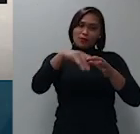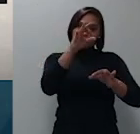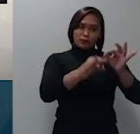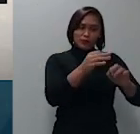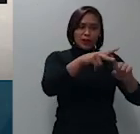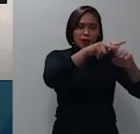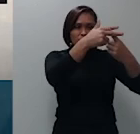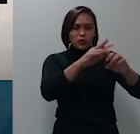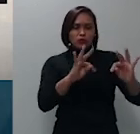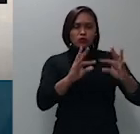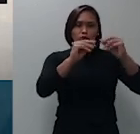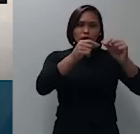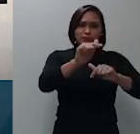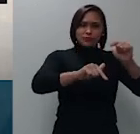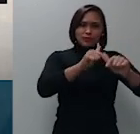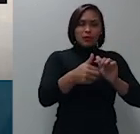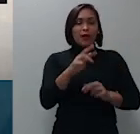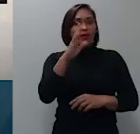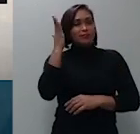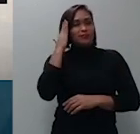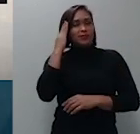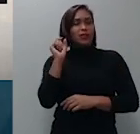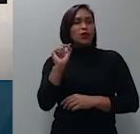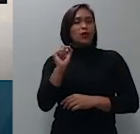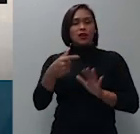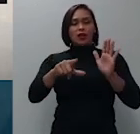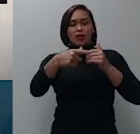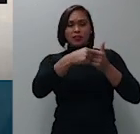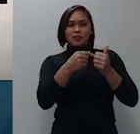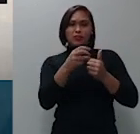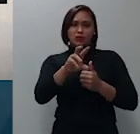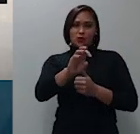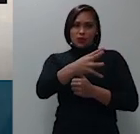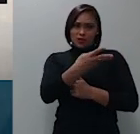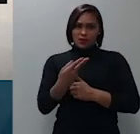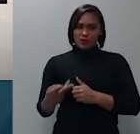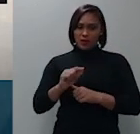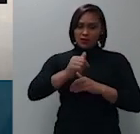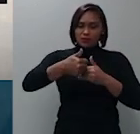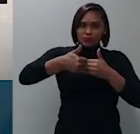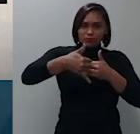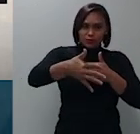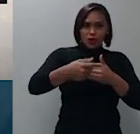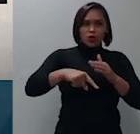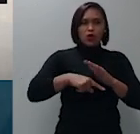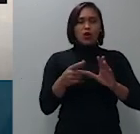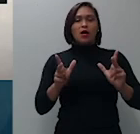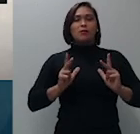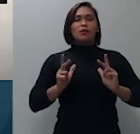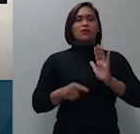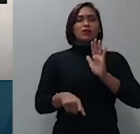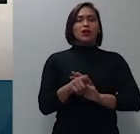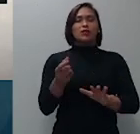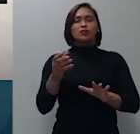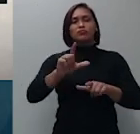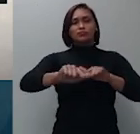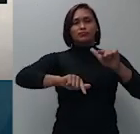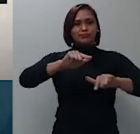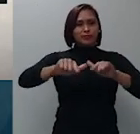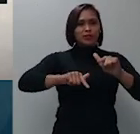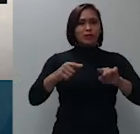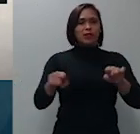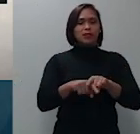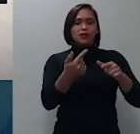reconheceu em seus artigos 54 e seguintes o privilégio dos créditos trabalhistas sobre os demais sendo